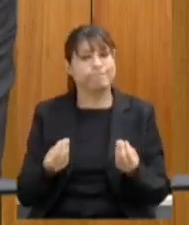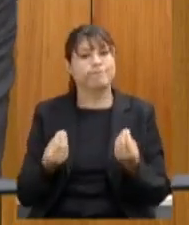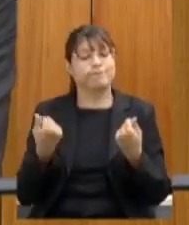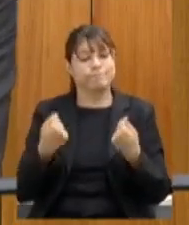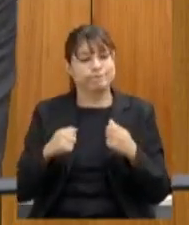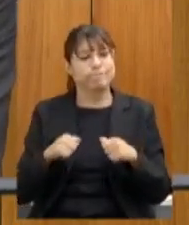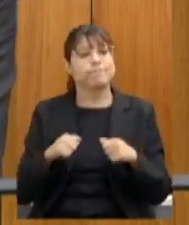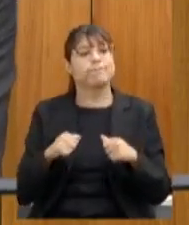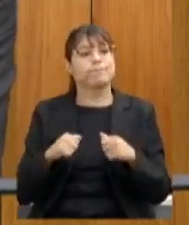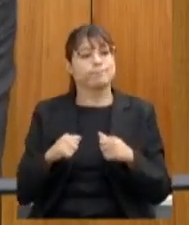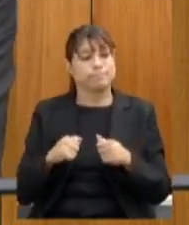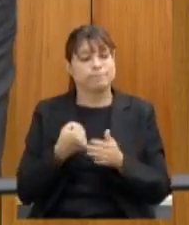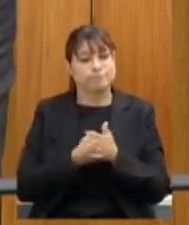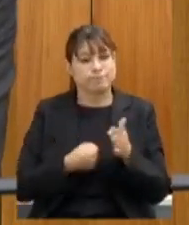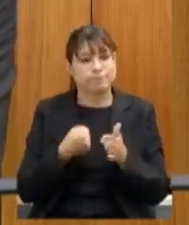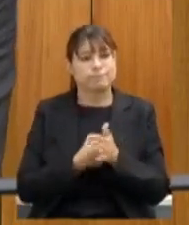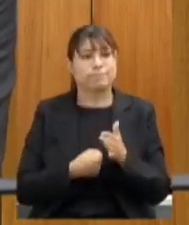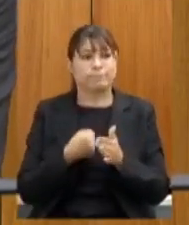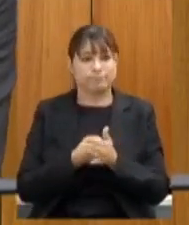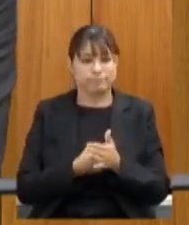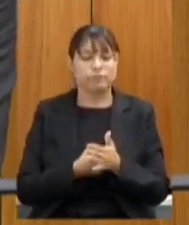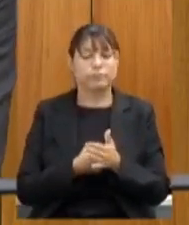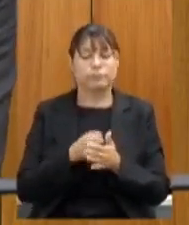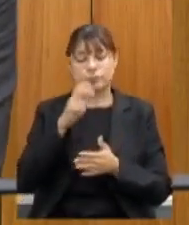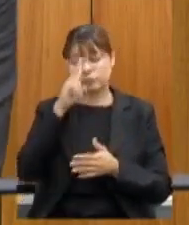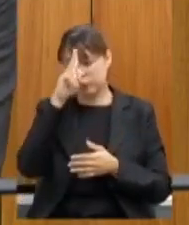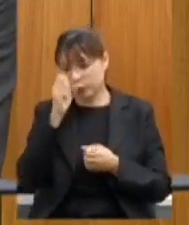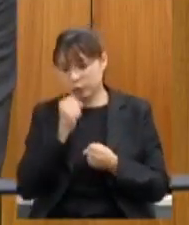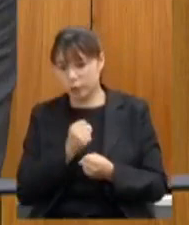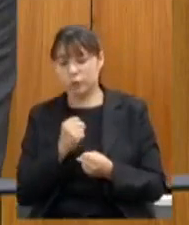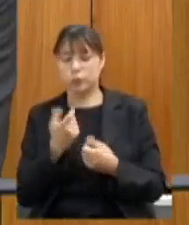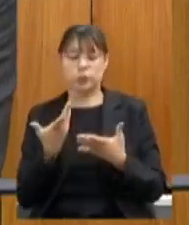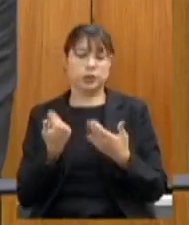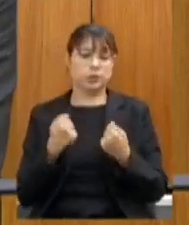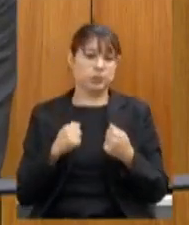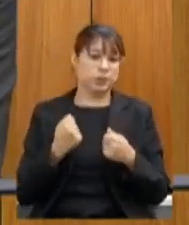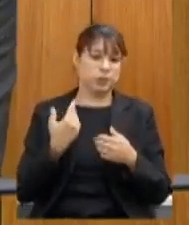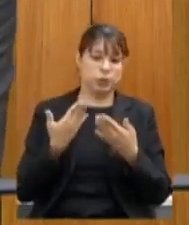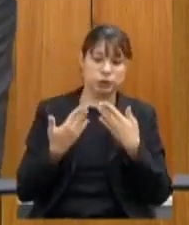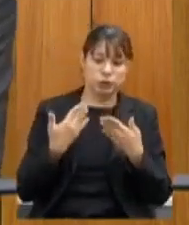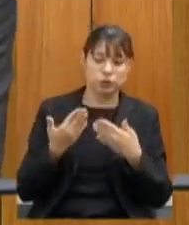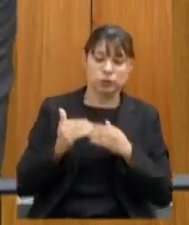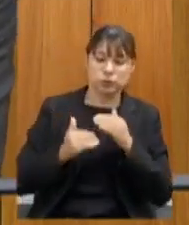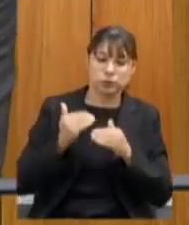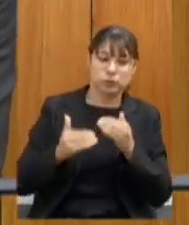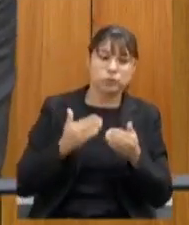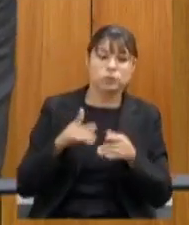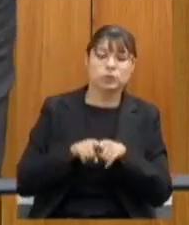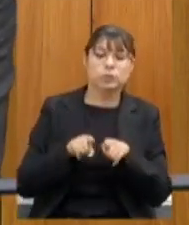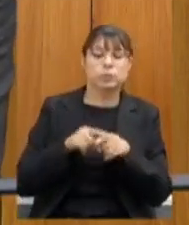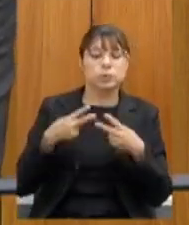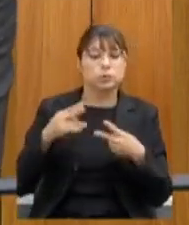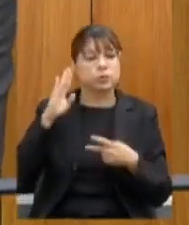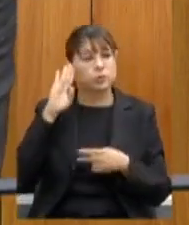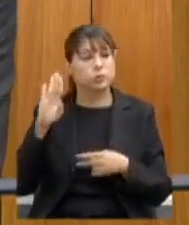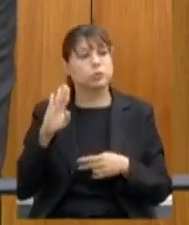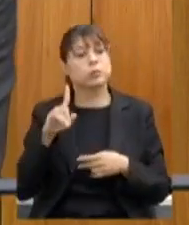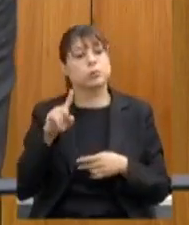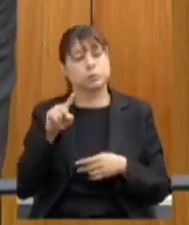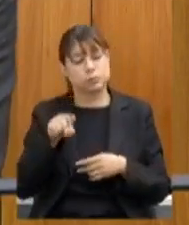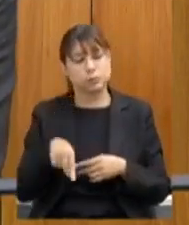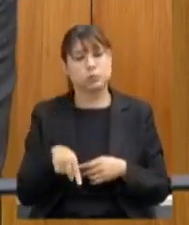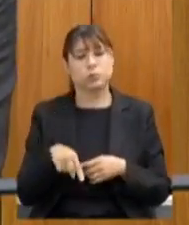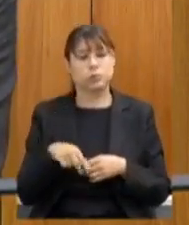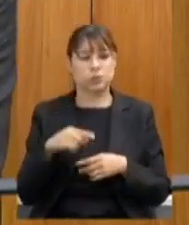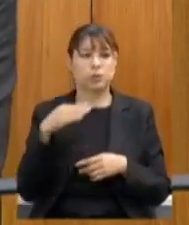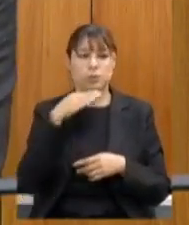enfrentados como o governo tem enfrentado com força com diálogo com construção e com prioridade sim que a gente vê que